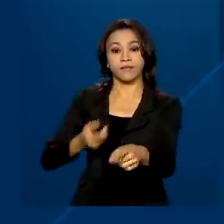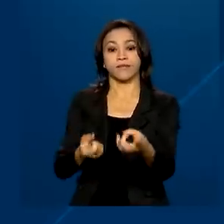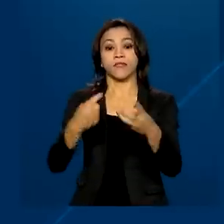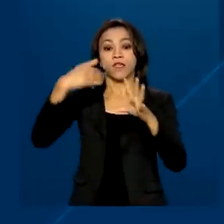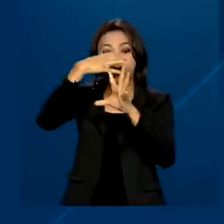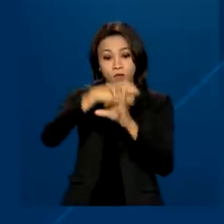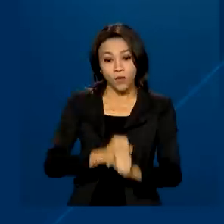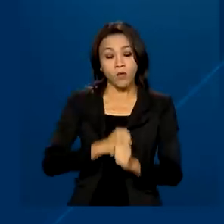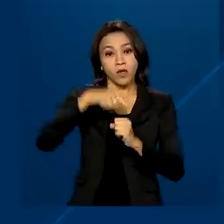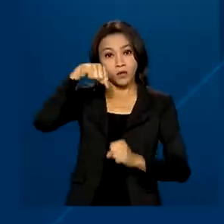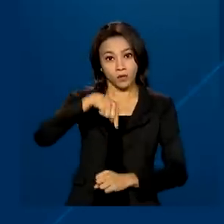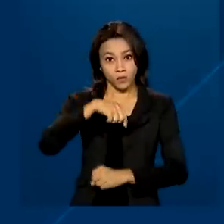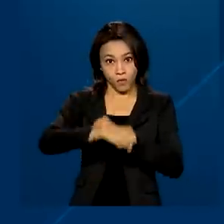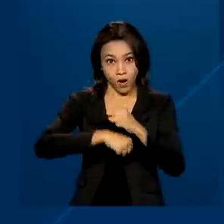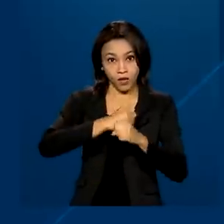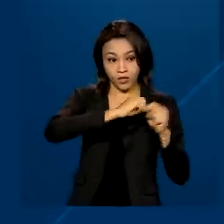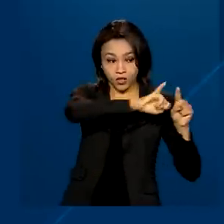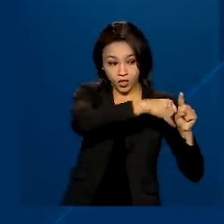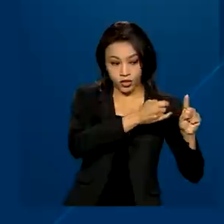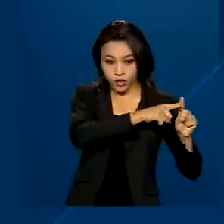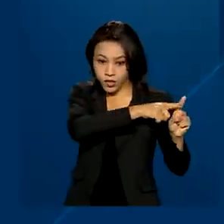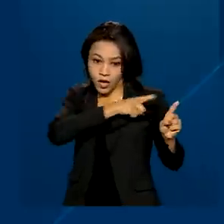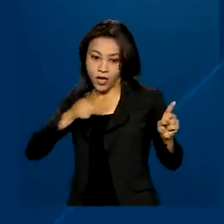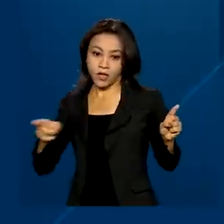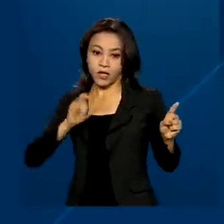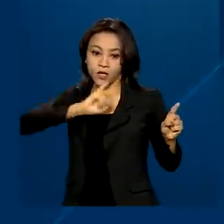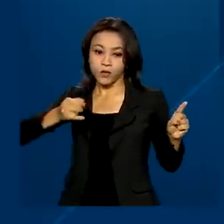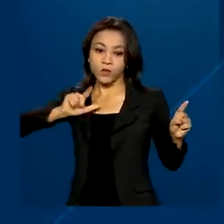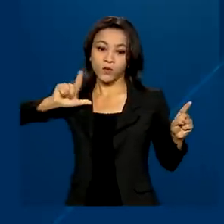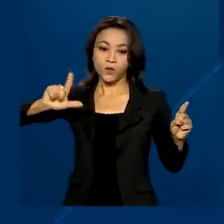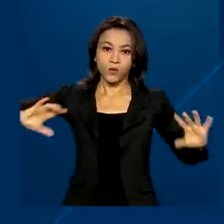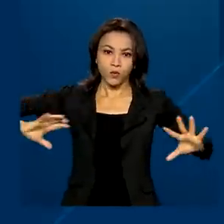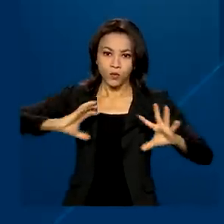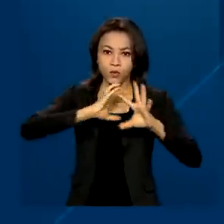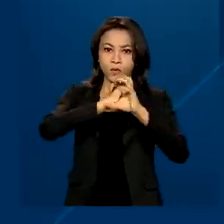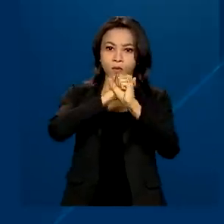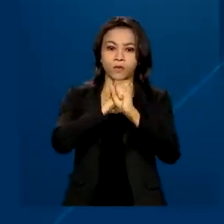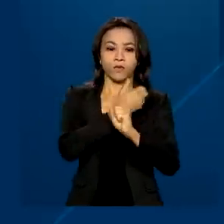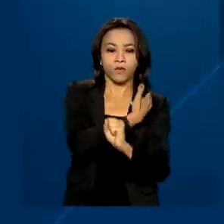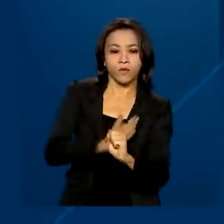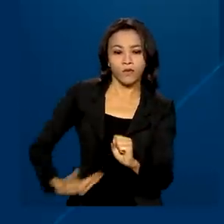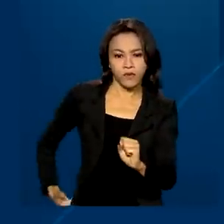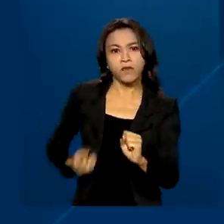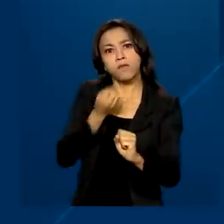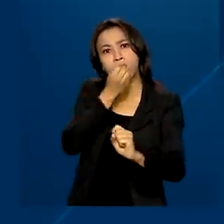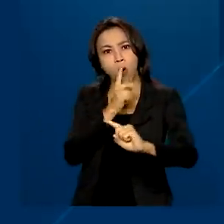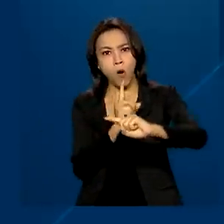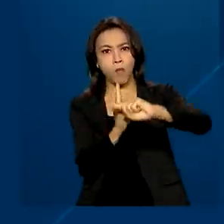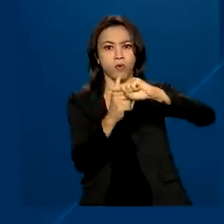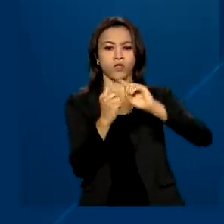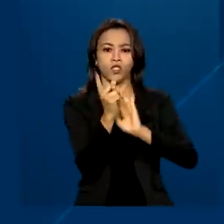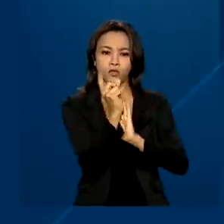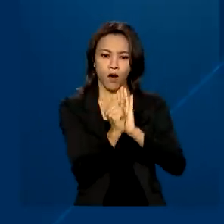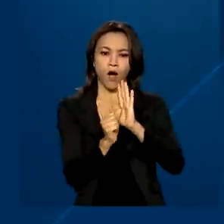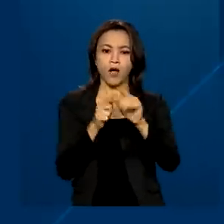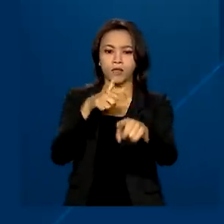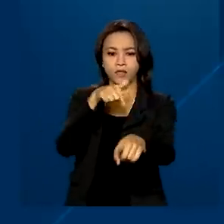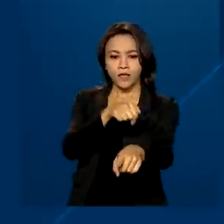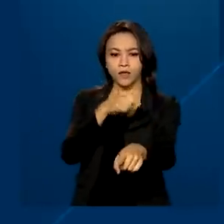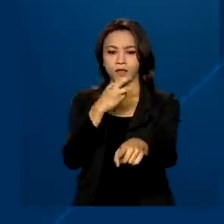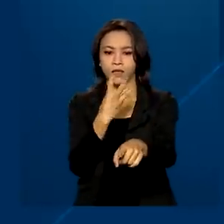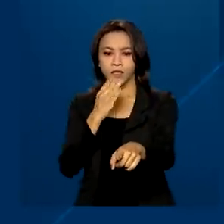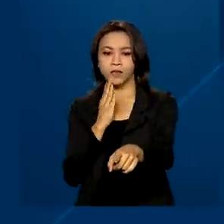acumulado do ano, ou seja, de janeiro a julho, o saldo nas contas públicas também foi positivo, de R$